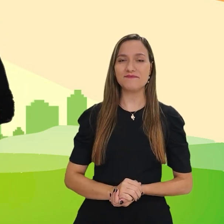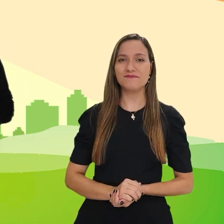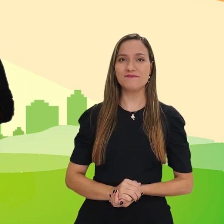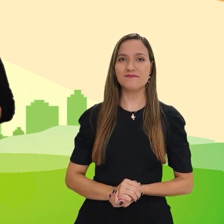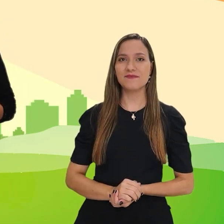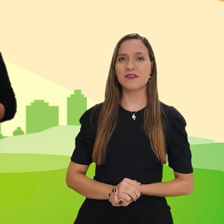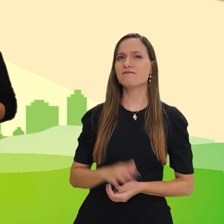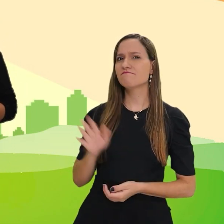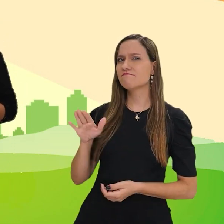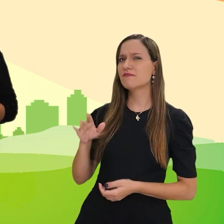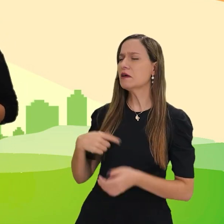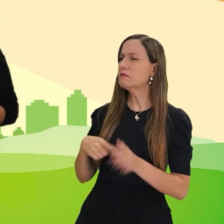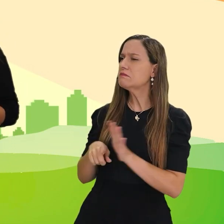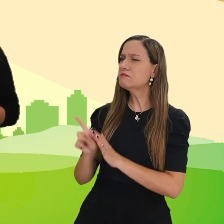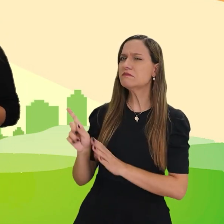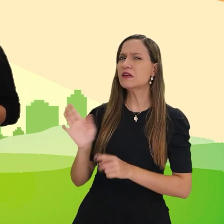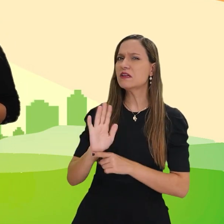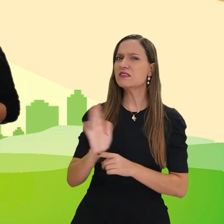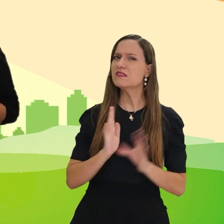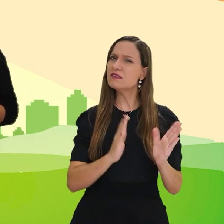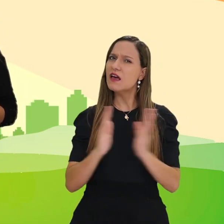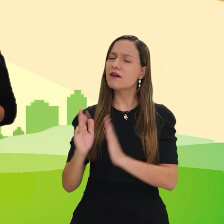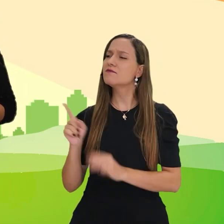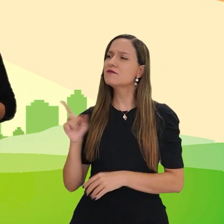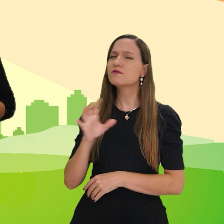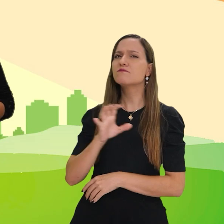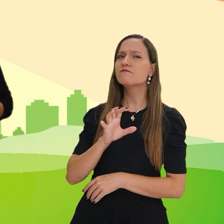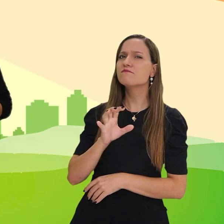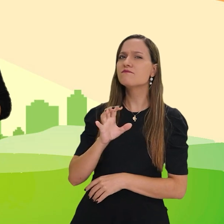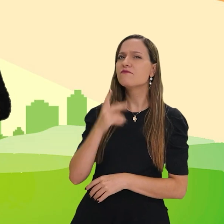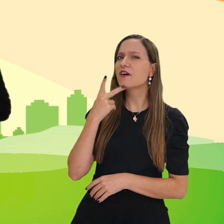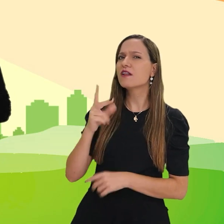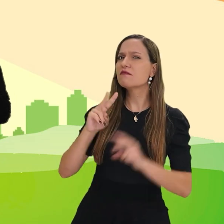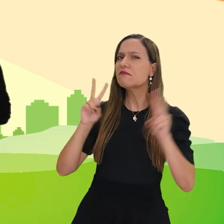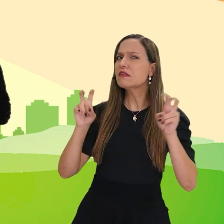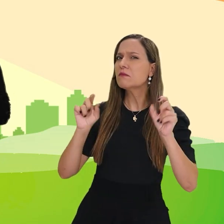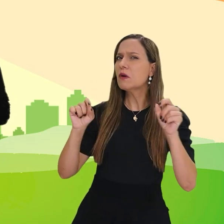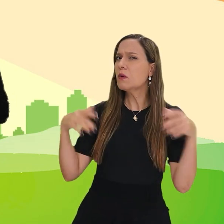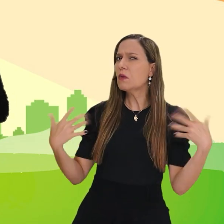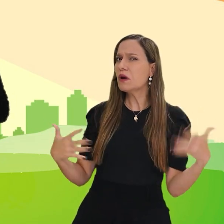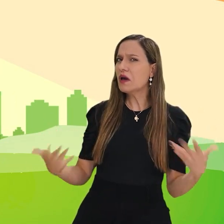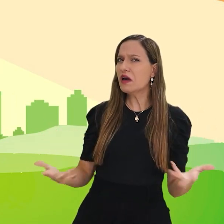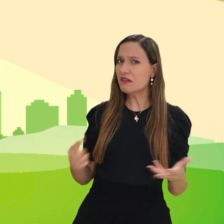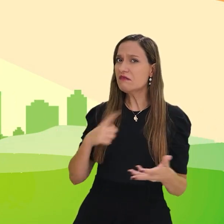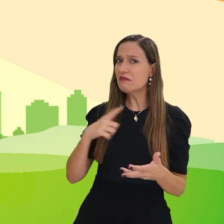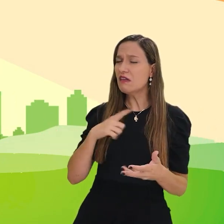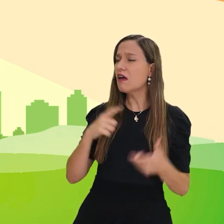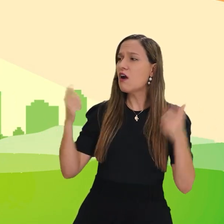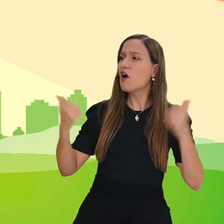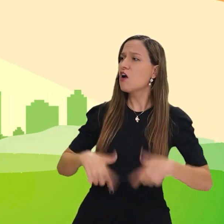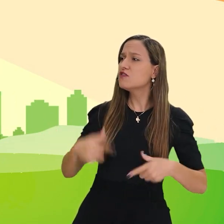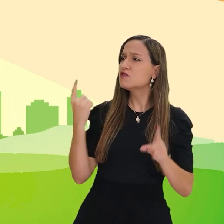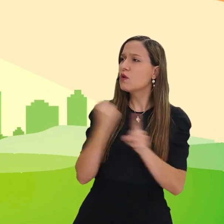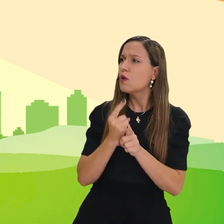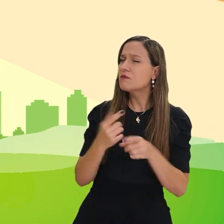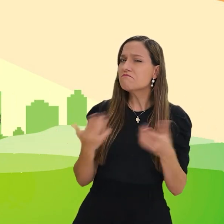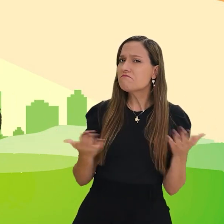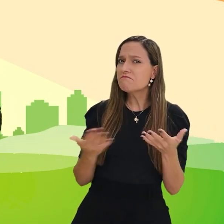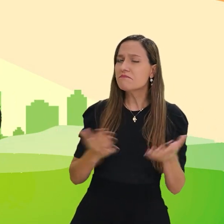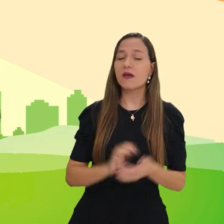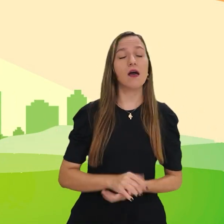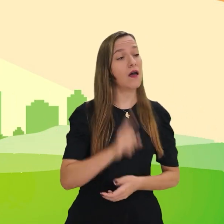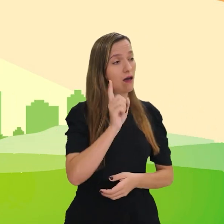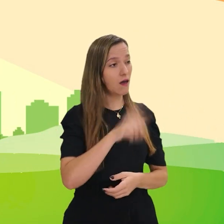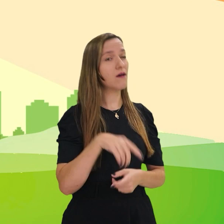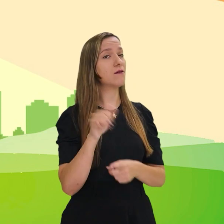professor Beto e Suede, sobre série... Que tipo de série que você estava falando mesmo? Está em alguma plataforma de